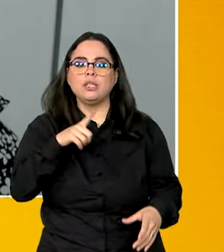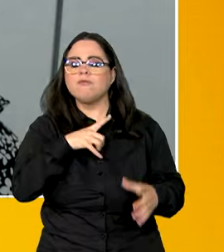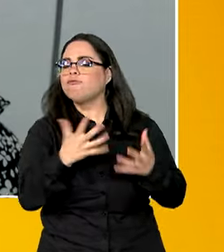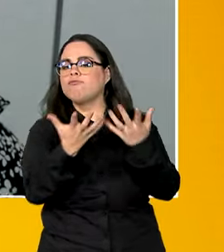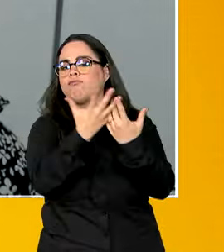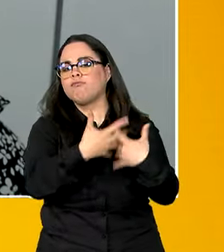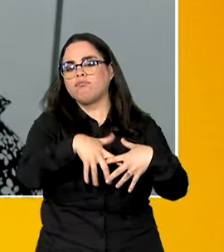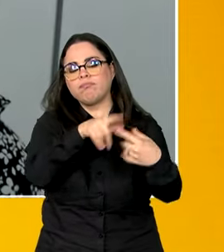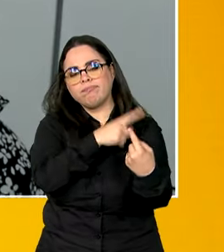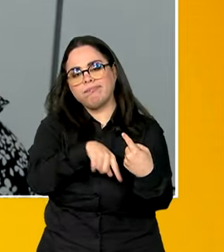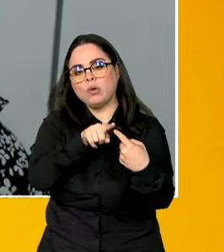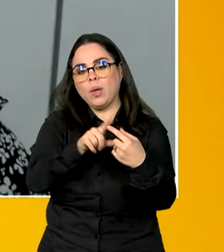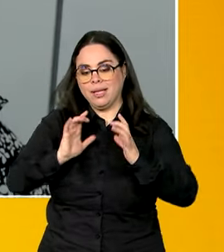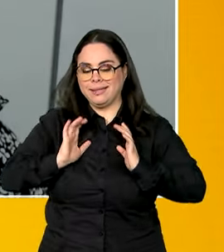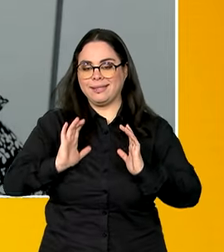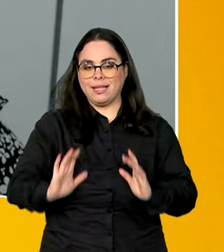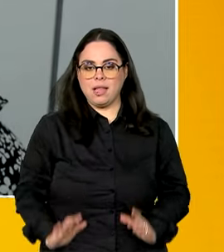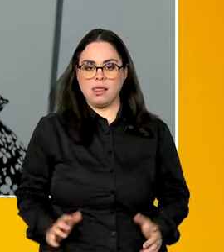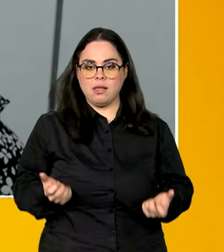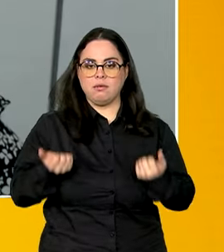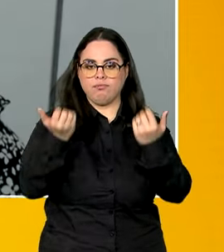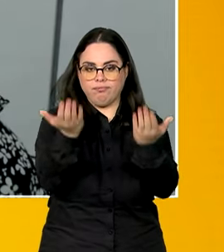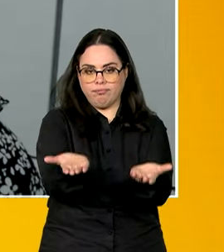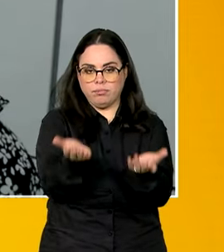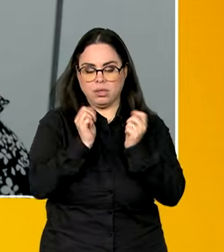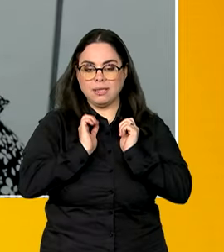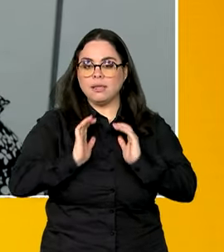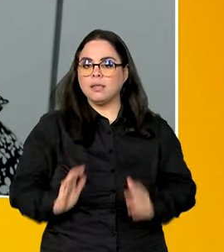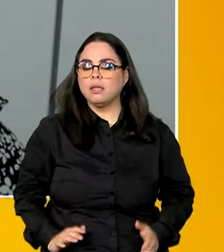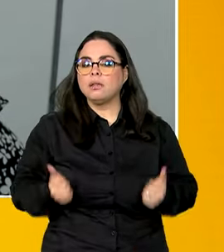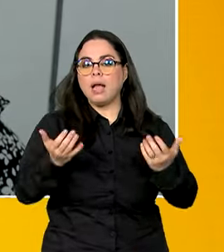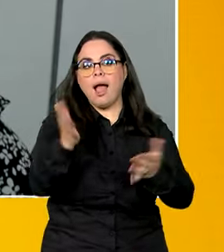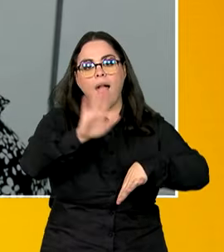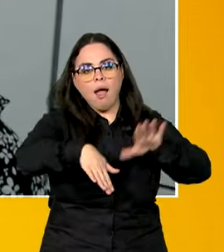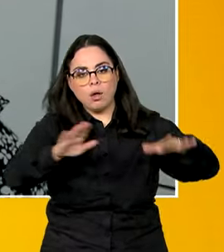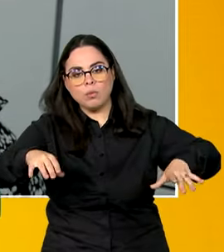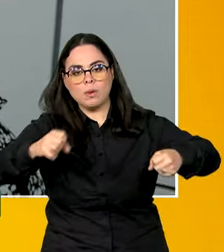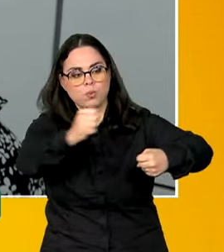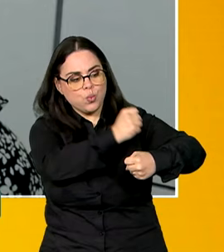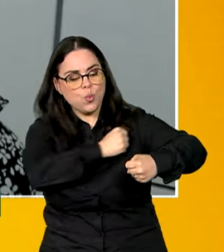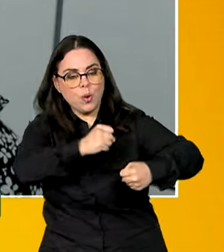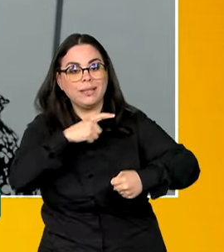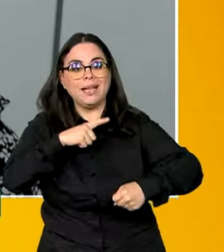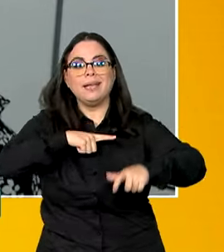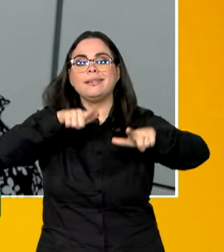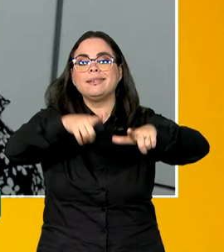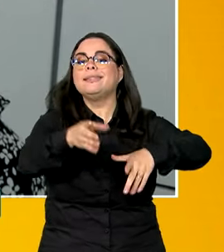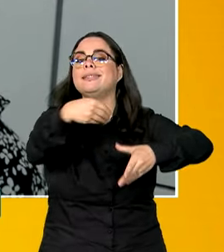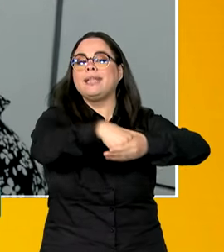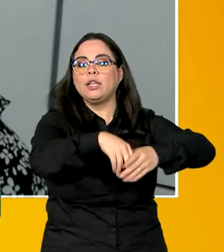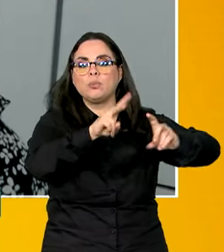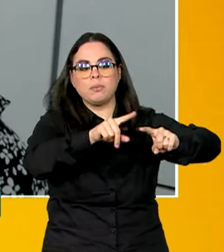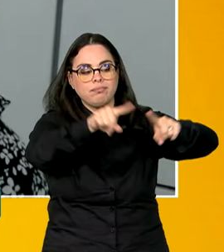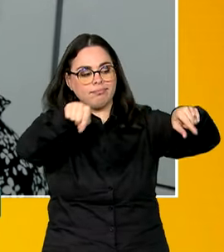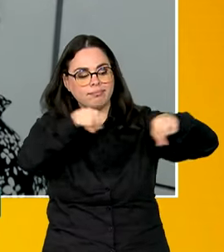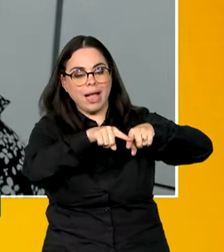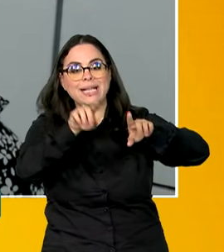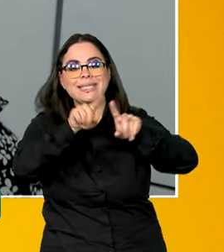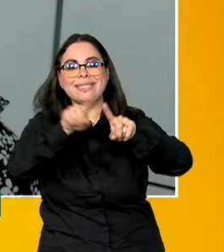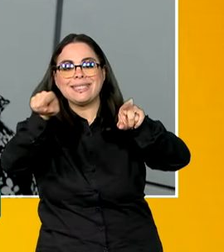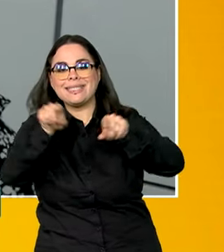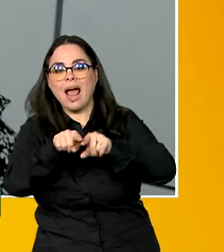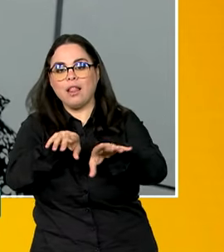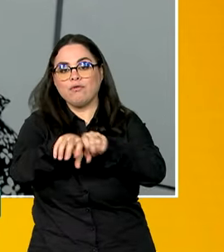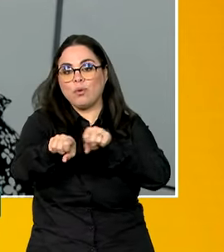que é uma funcionalidade de cidadania mesmo, porque algumas cozinhas, elas têm espaços de leitura, elas têm espaços de